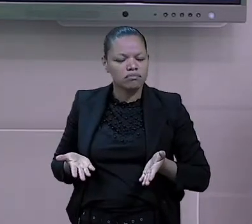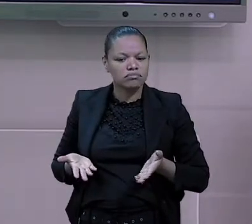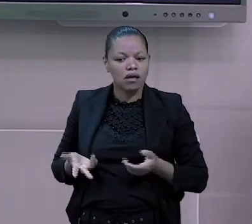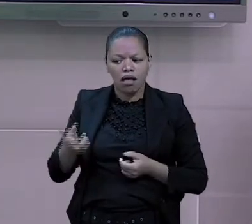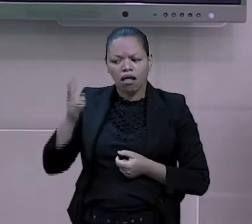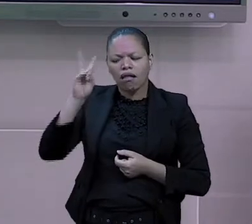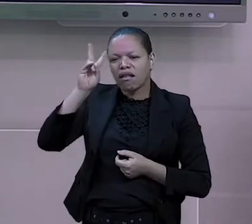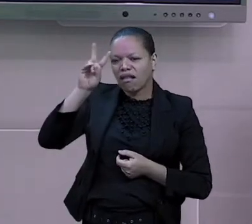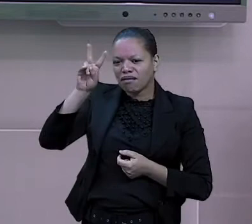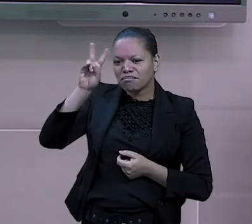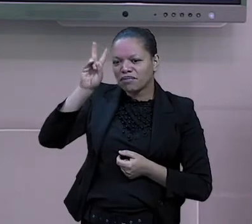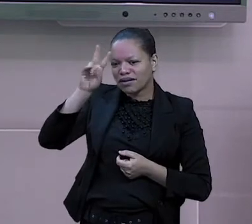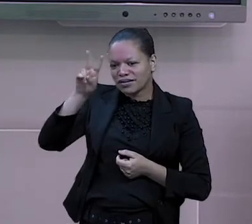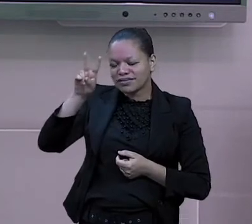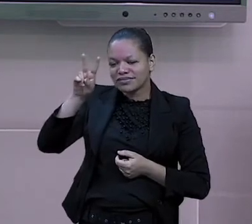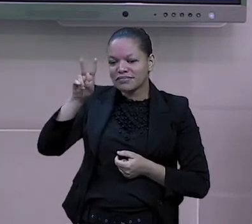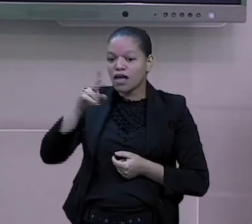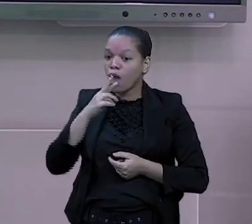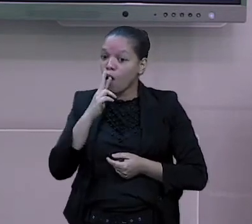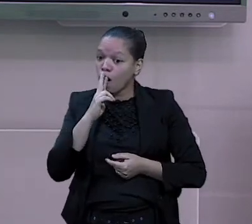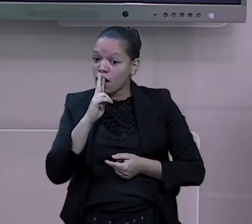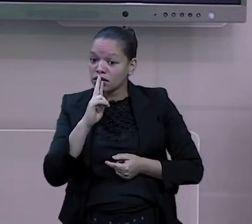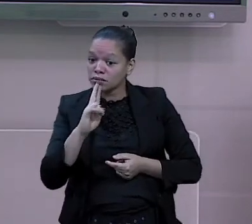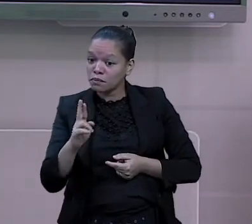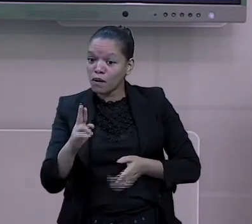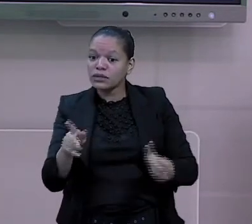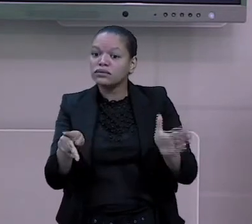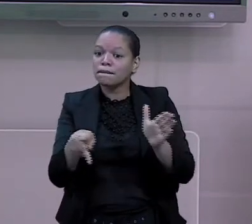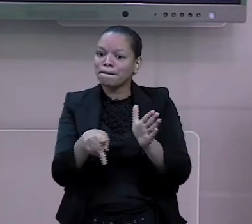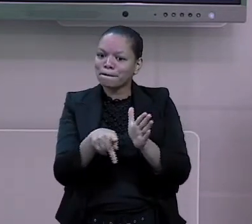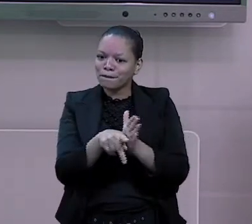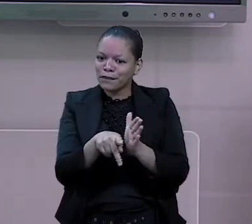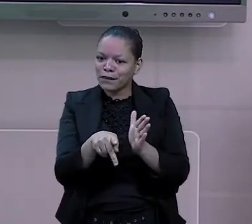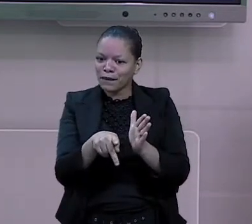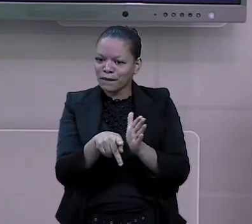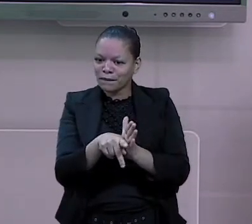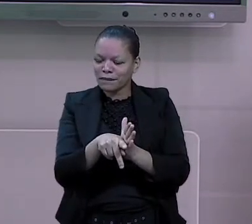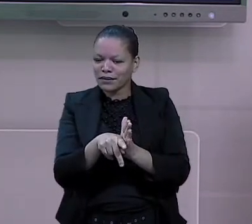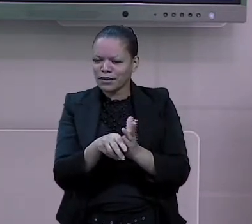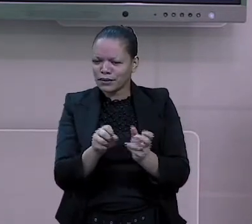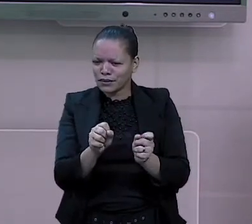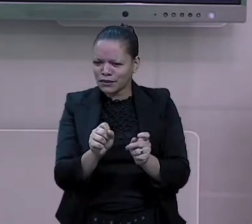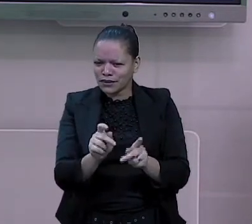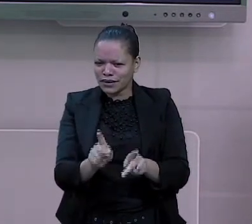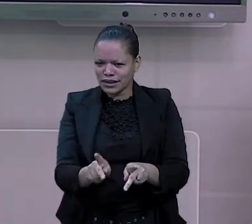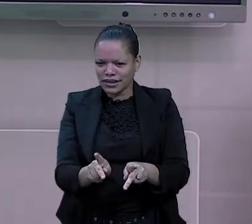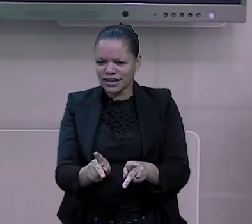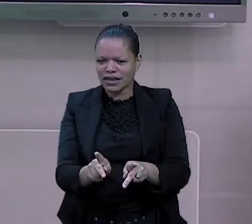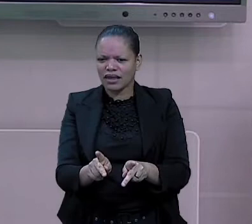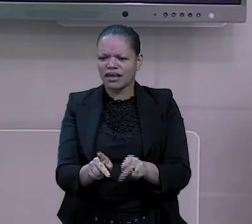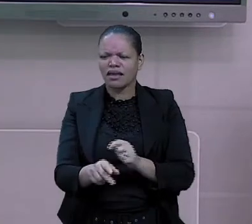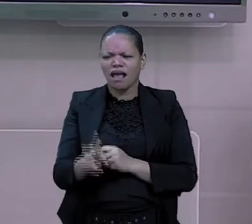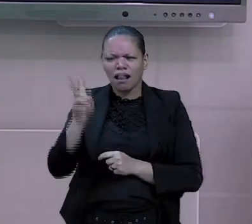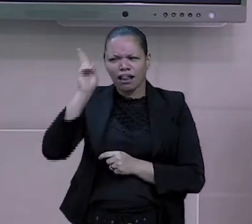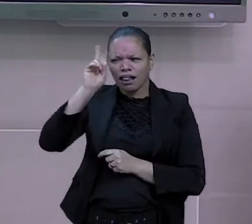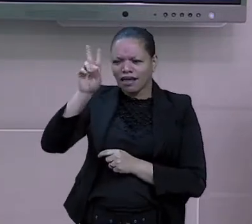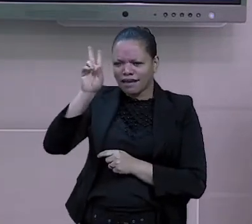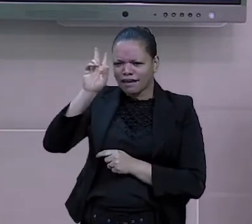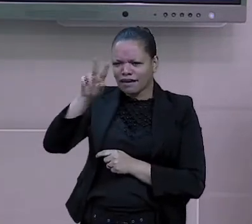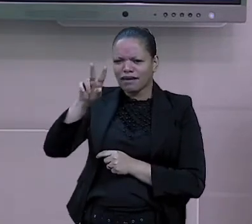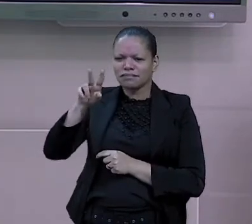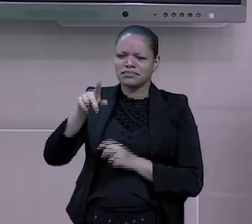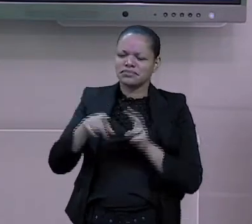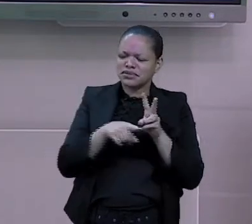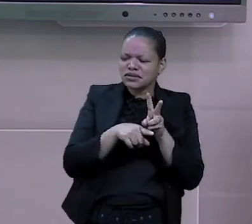lembrar aí? Começa a pensar aí, ó. Numa situação que você ajudou alguém, você prestou um